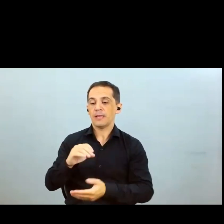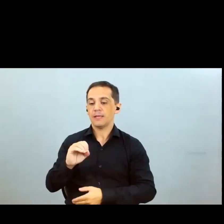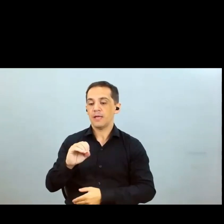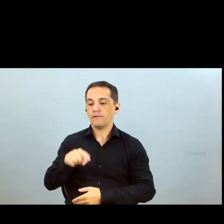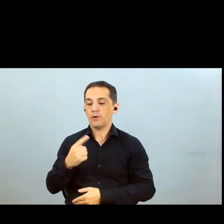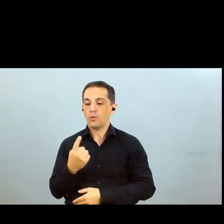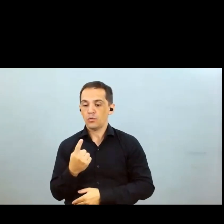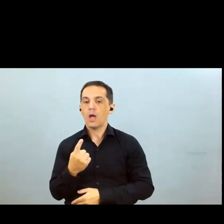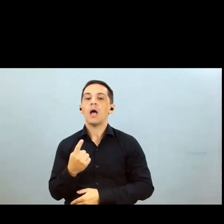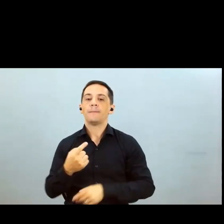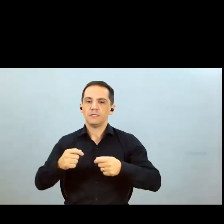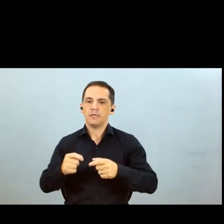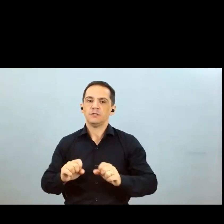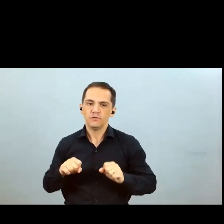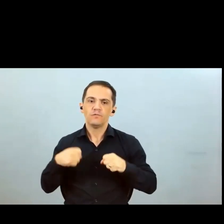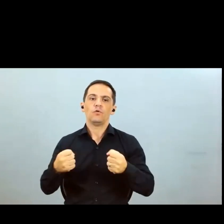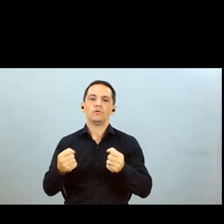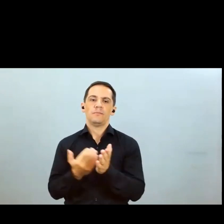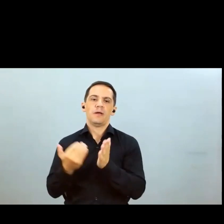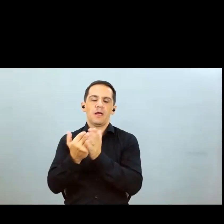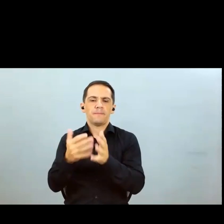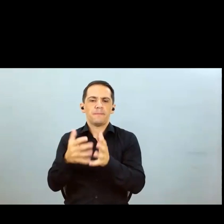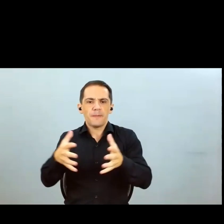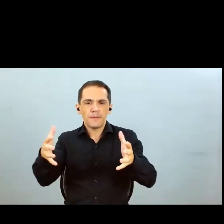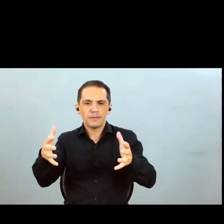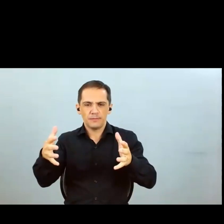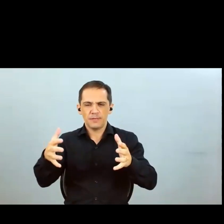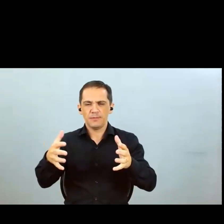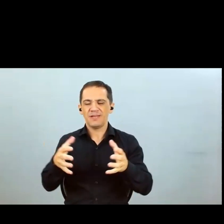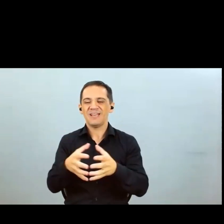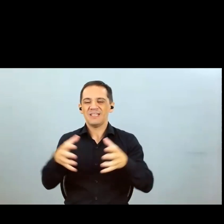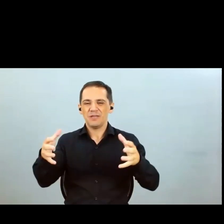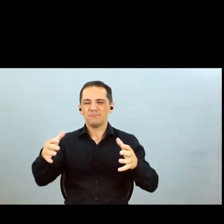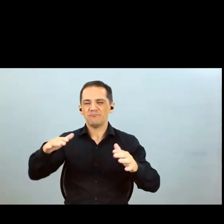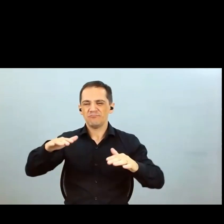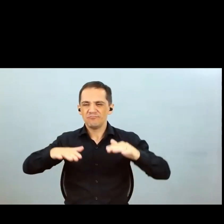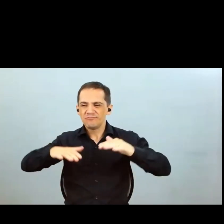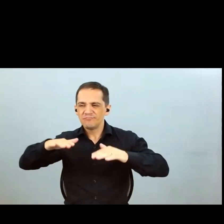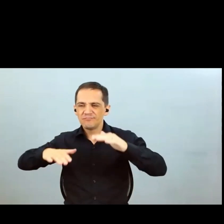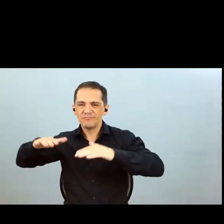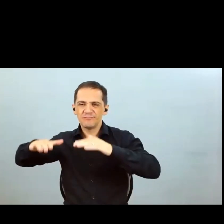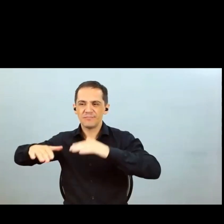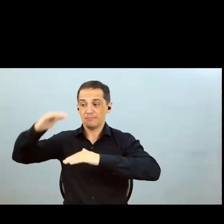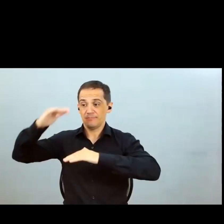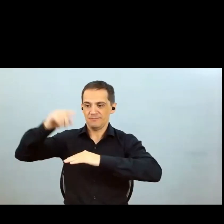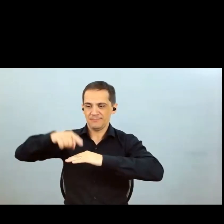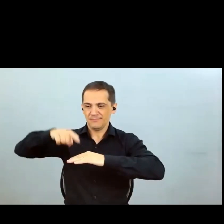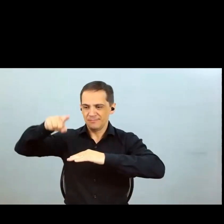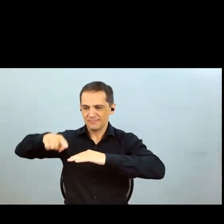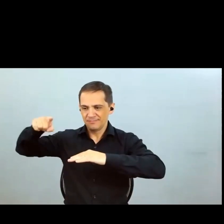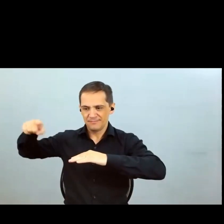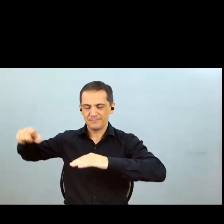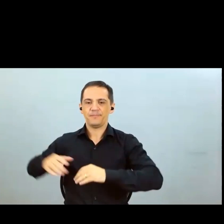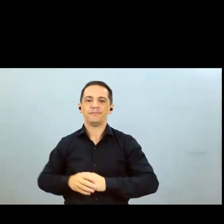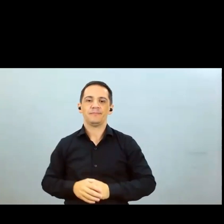quando eu digo confortável não é confortável para mim confortável porque nenhum diretor de banco me liga preocupado com a nossa alavancagem então